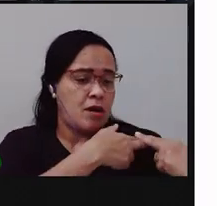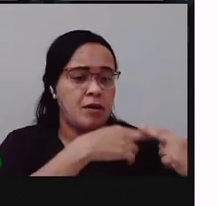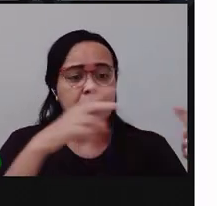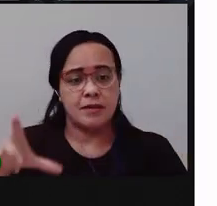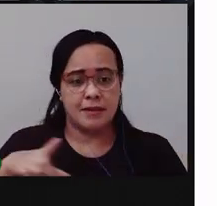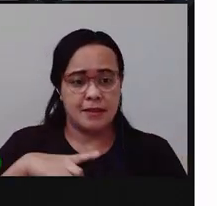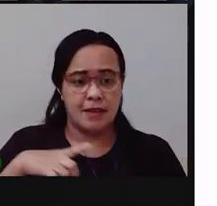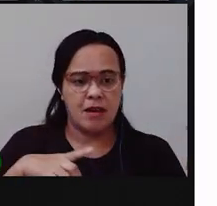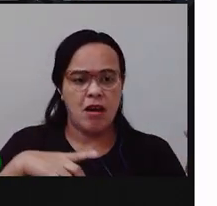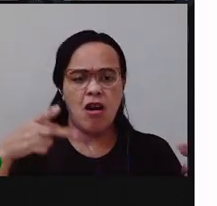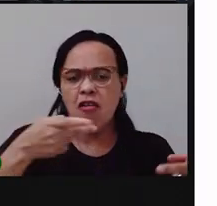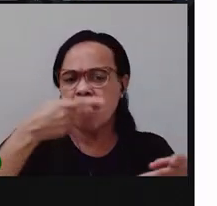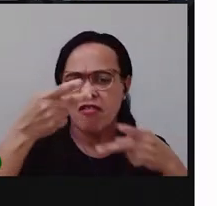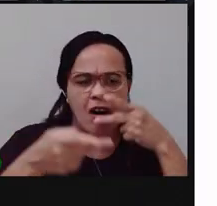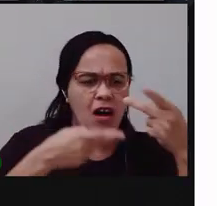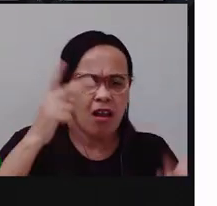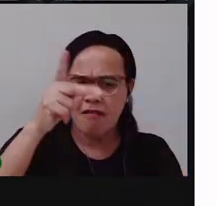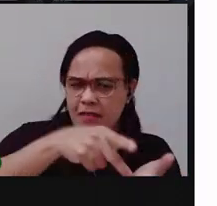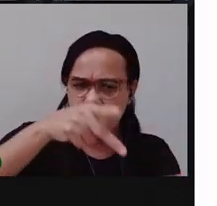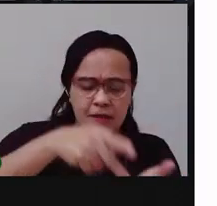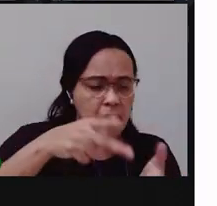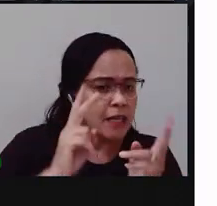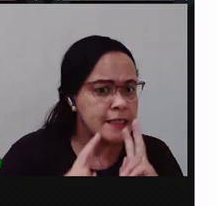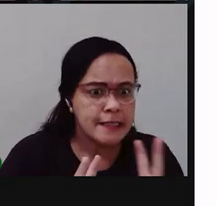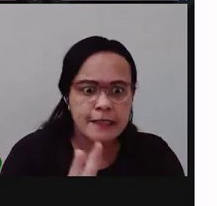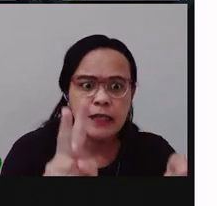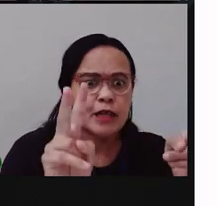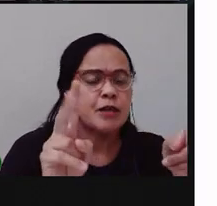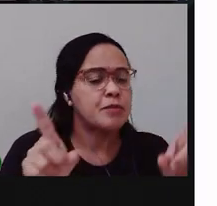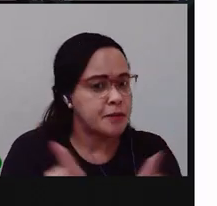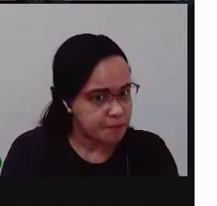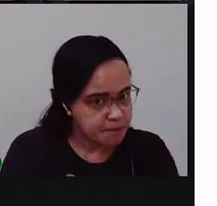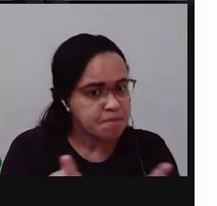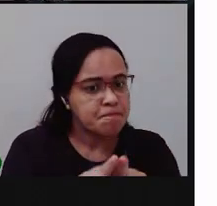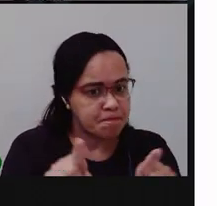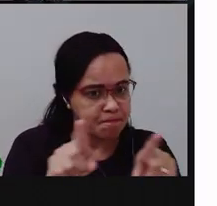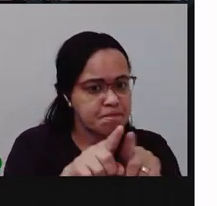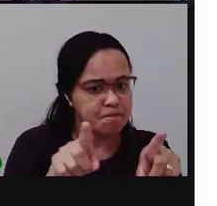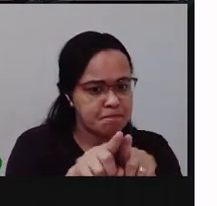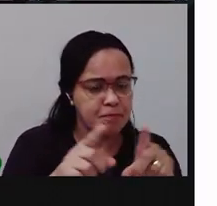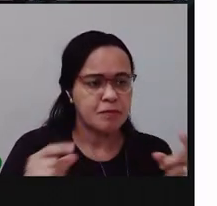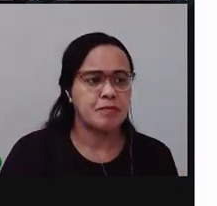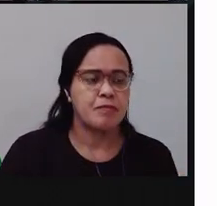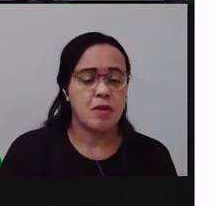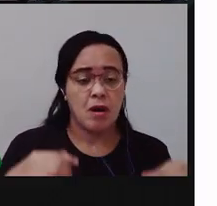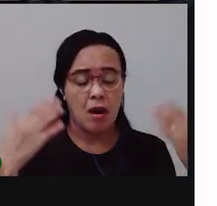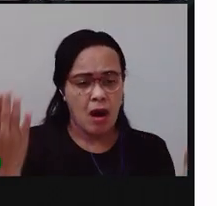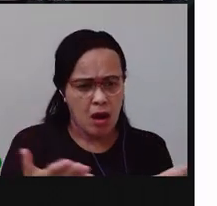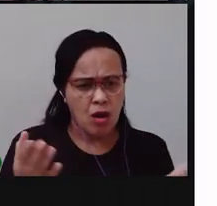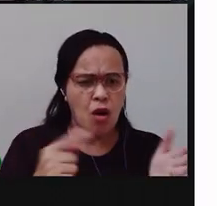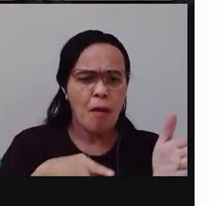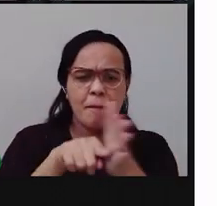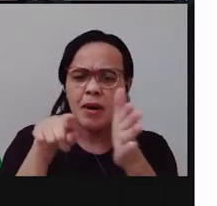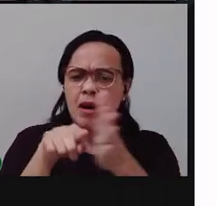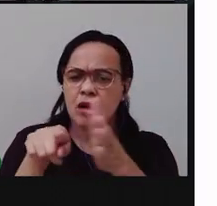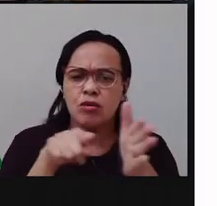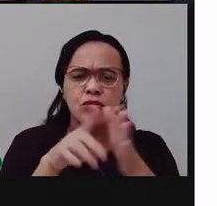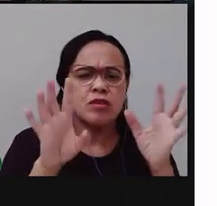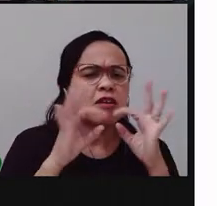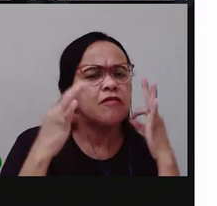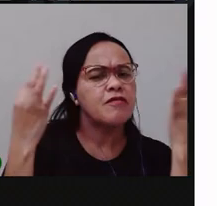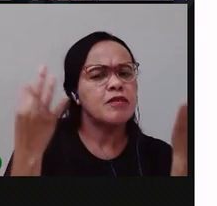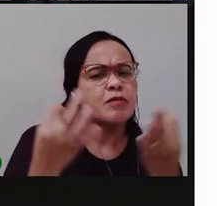Agora, pergunte para a sua mamãe ou para algum responsável que esteja com você. Quais são os valores que a sua família